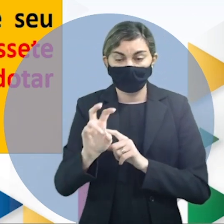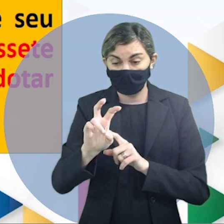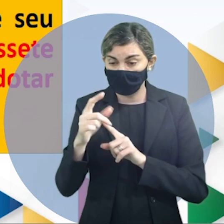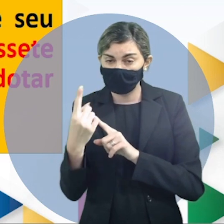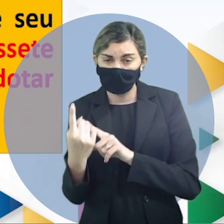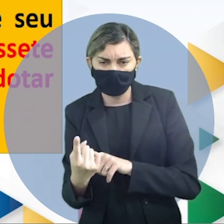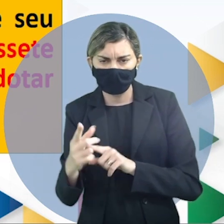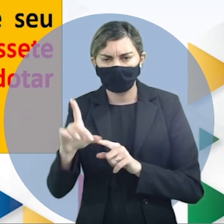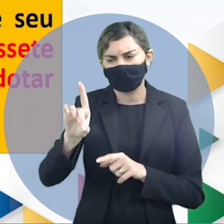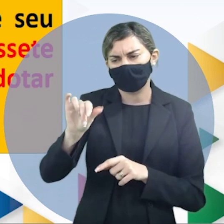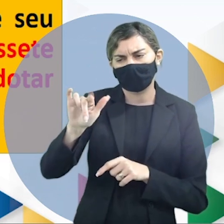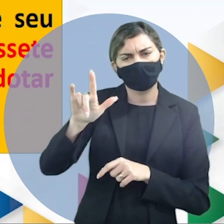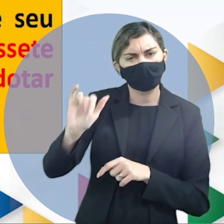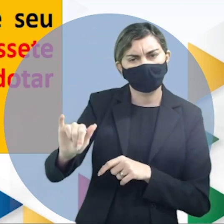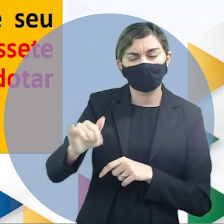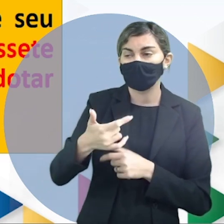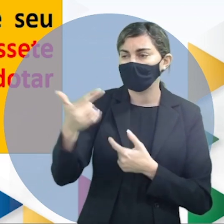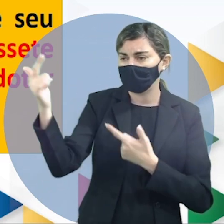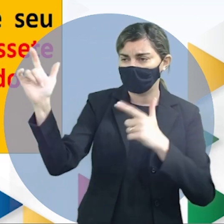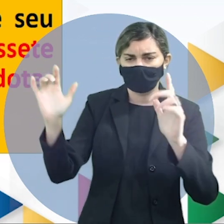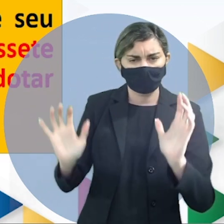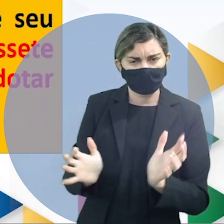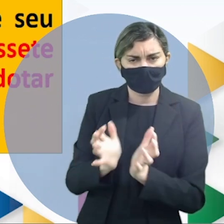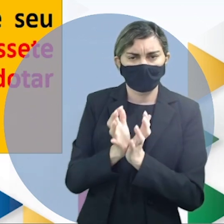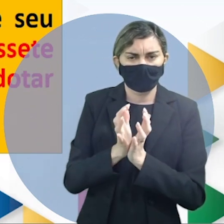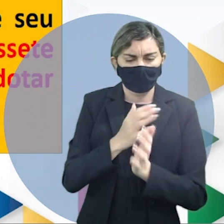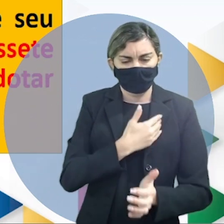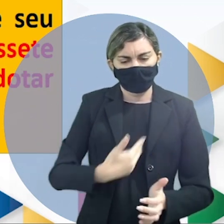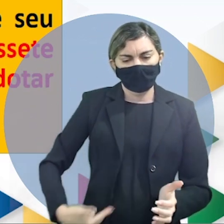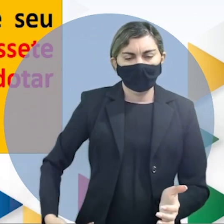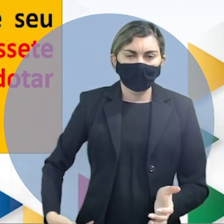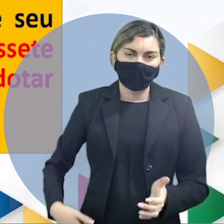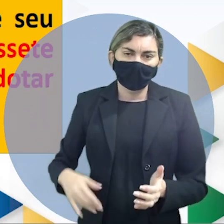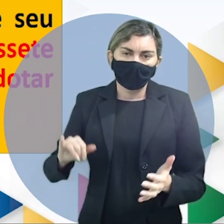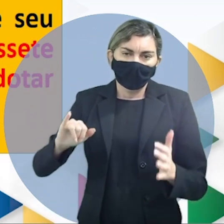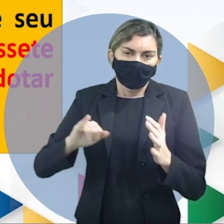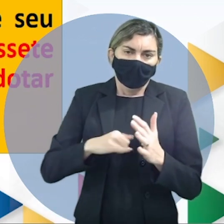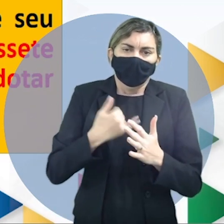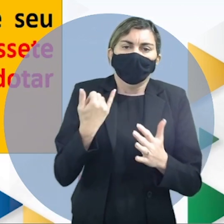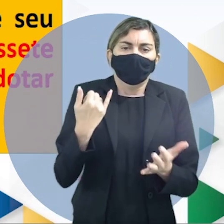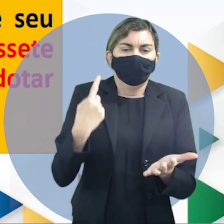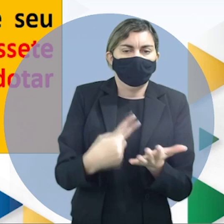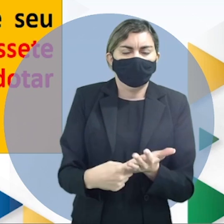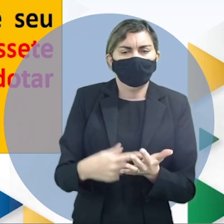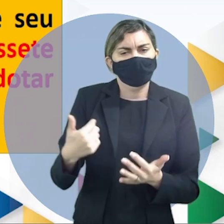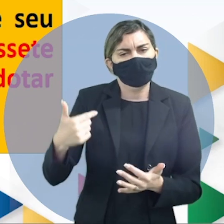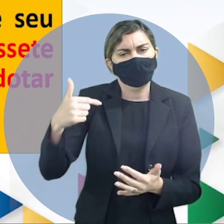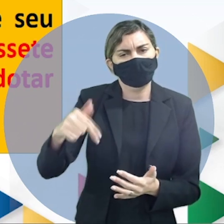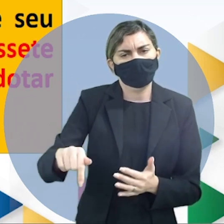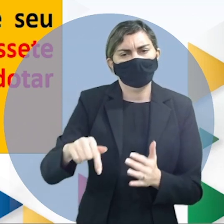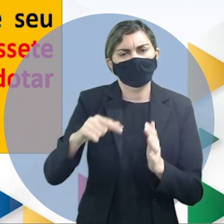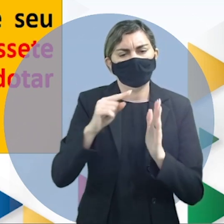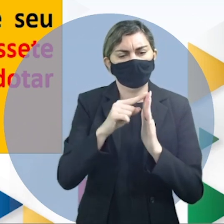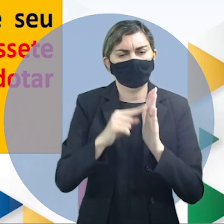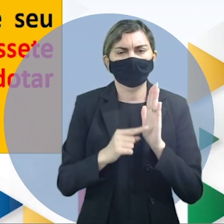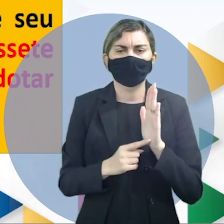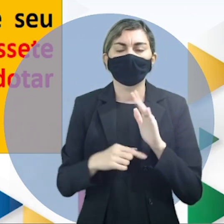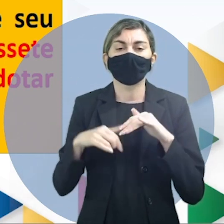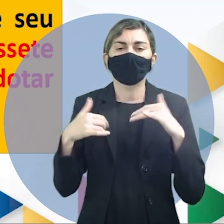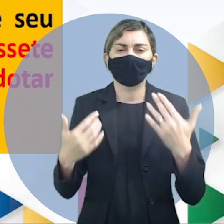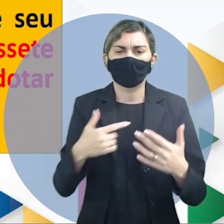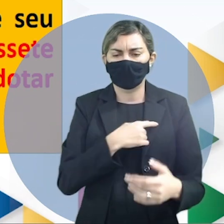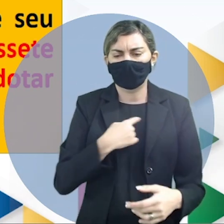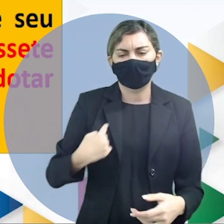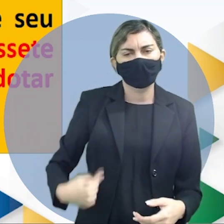o Dalai Lama e outros integrantes do governo assinam um acordo de 17 pontos com o qual